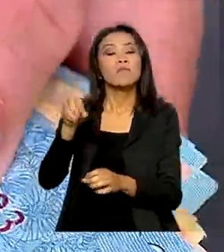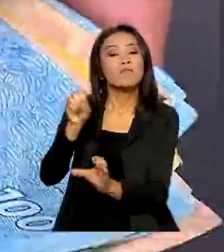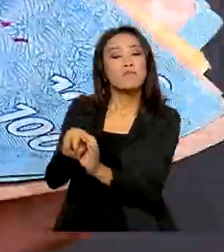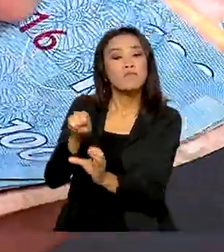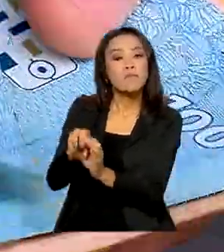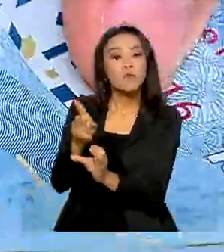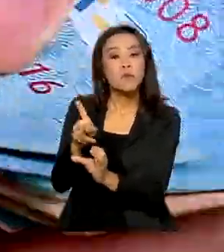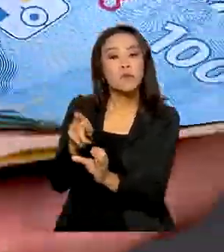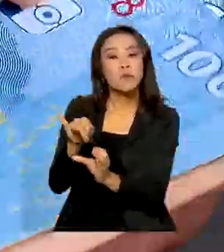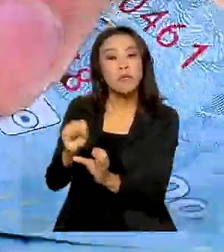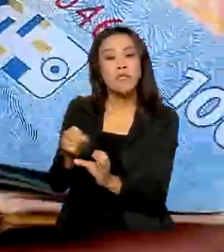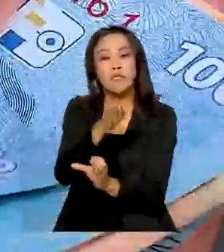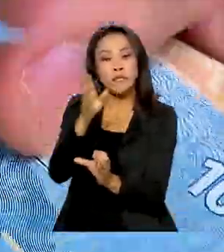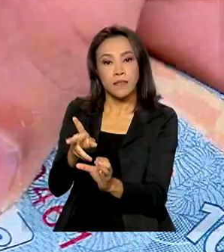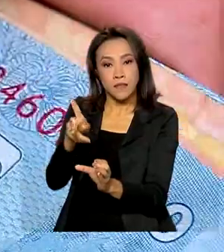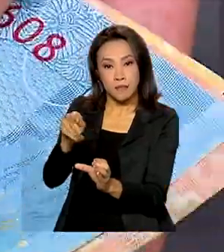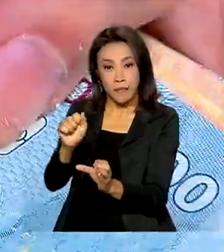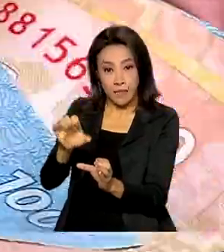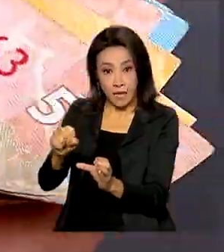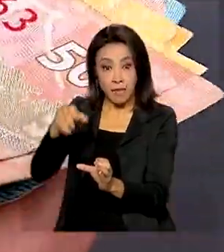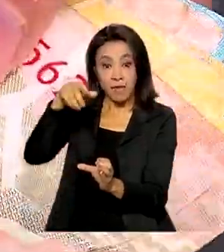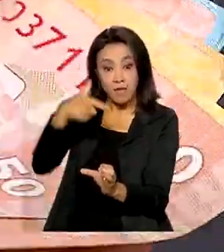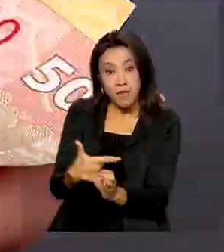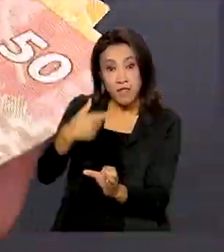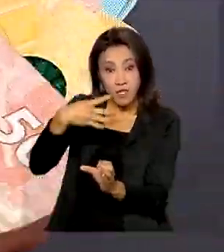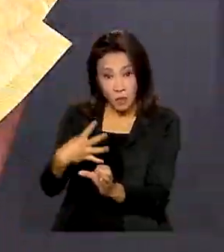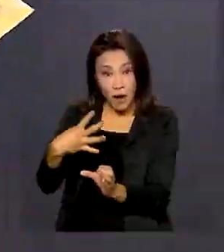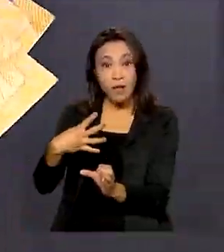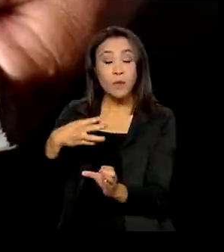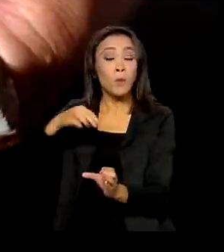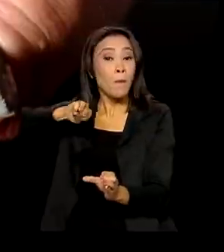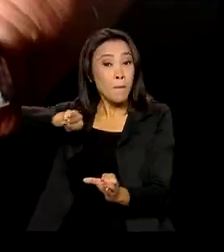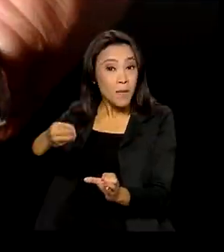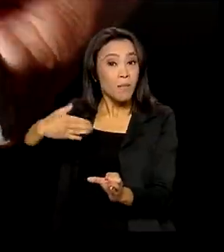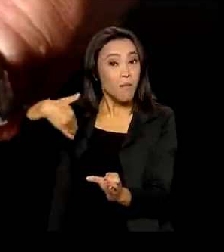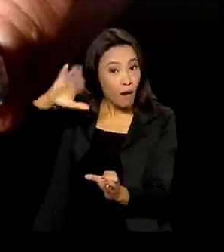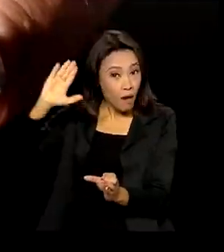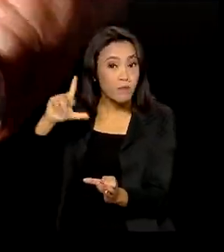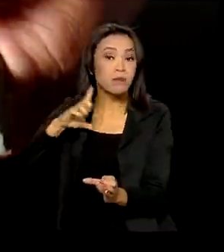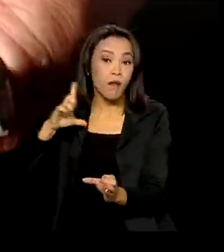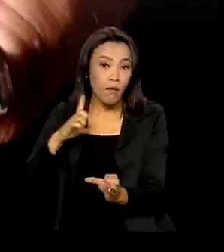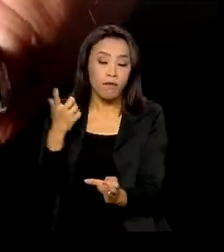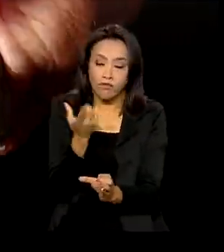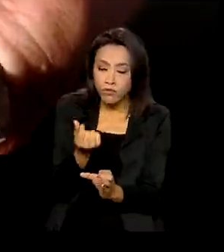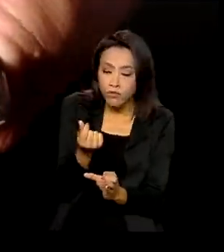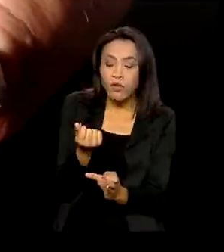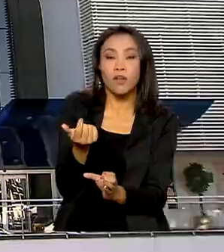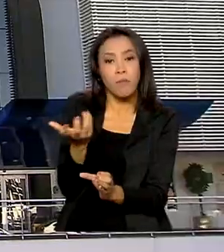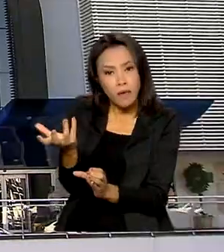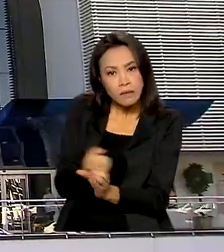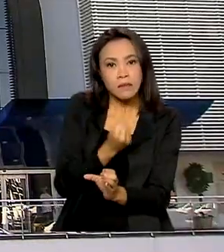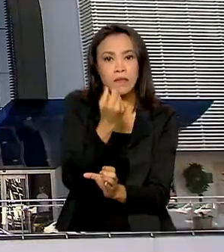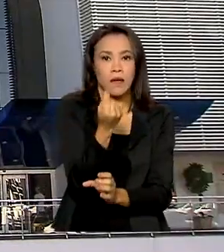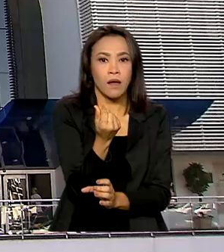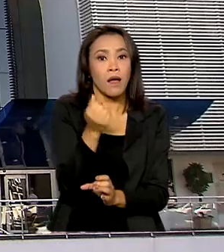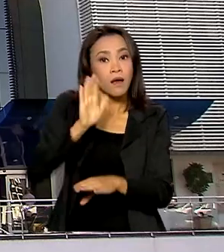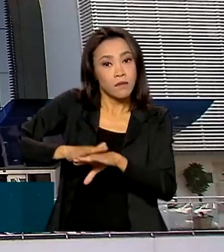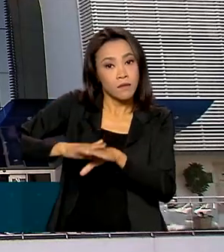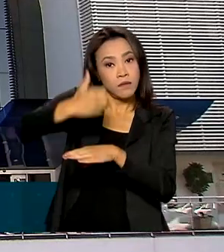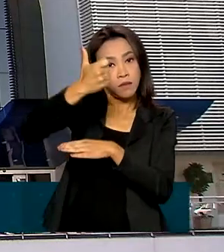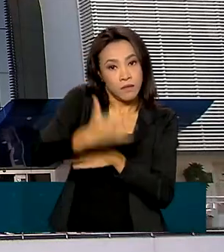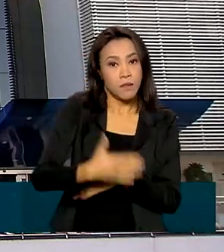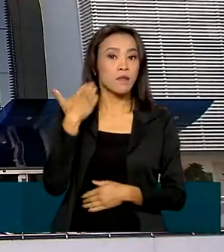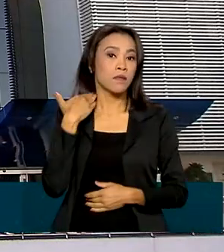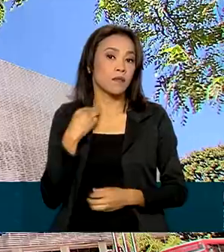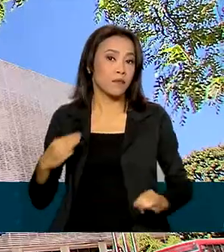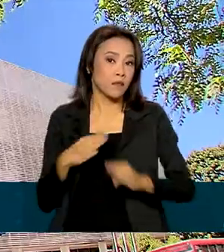Com isso, 24 bilhões e 600 milhões de reais ainda estão disponíveis para saque, segundo a Caixa Econômica